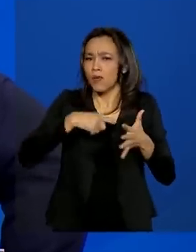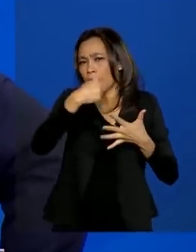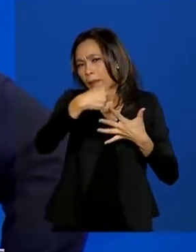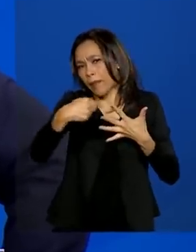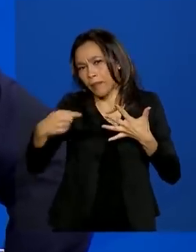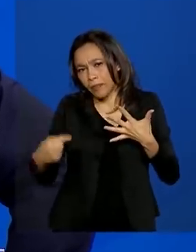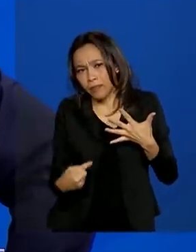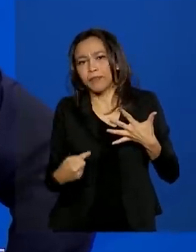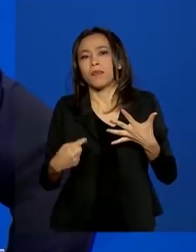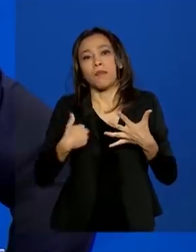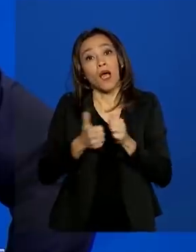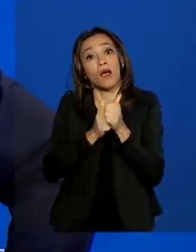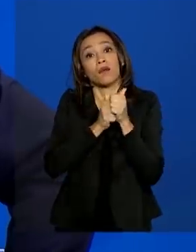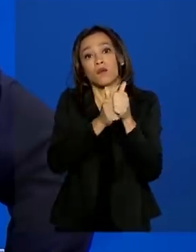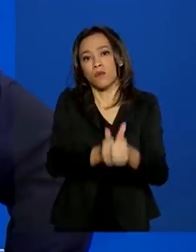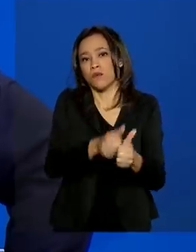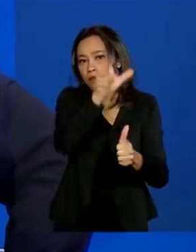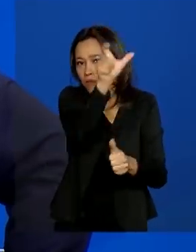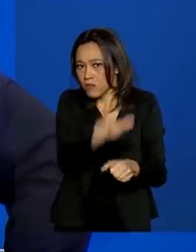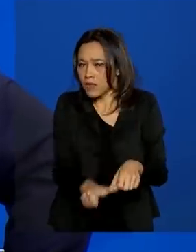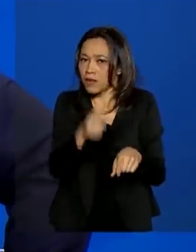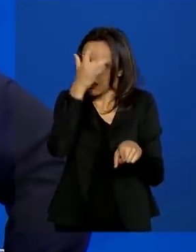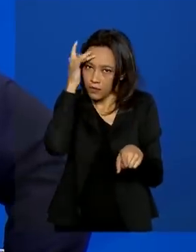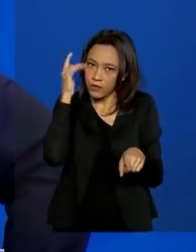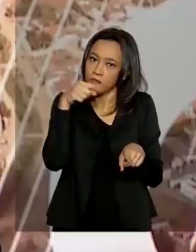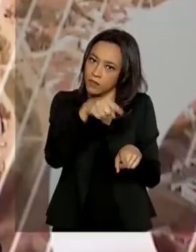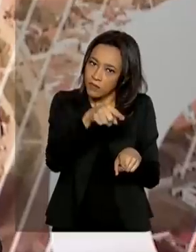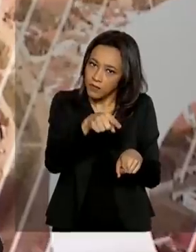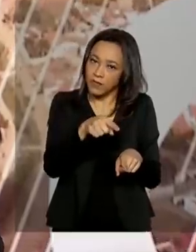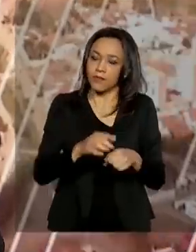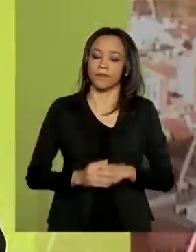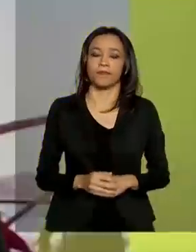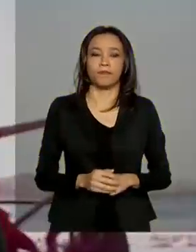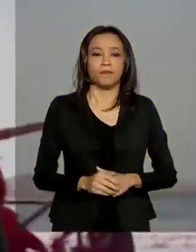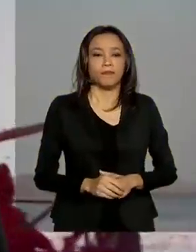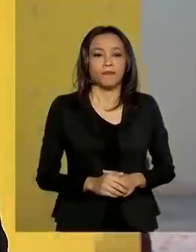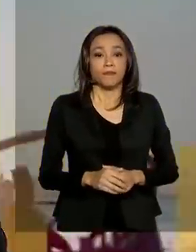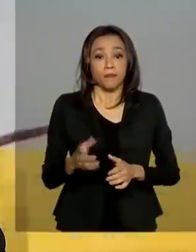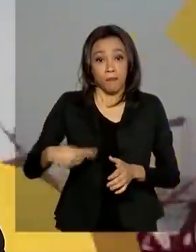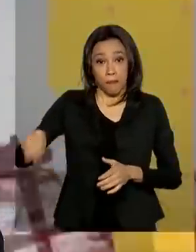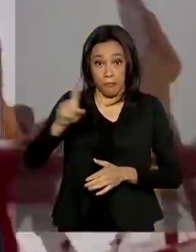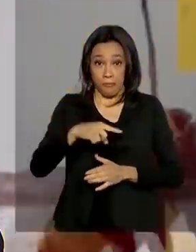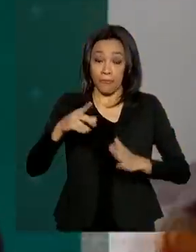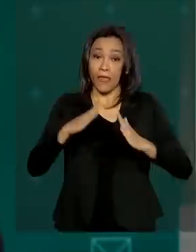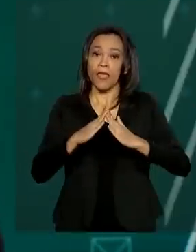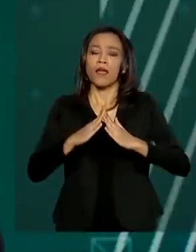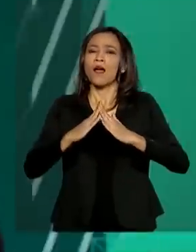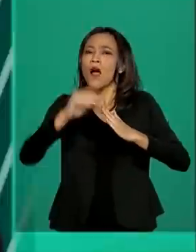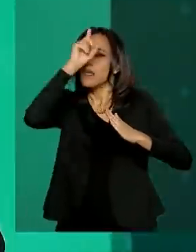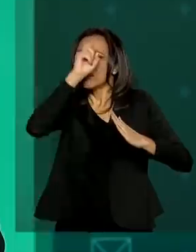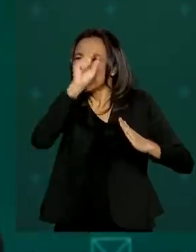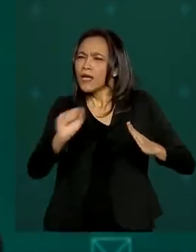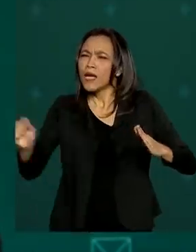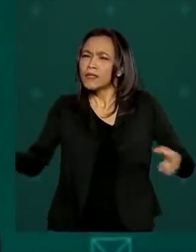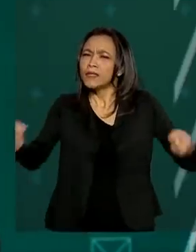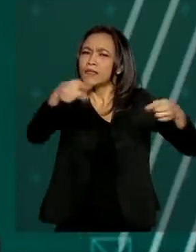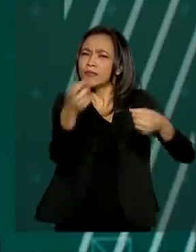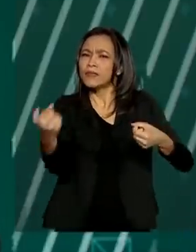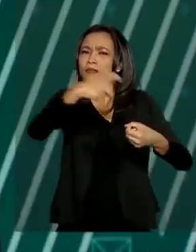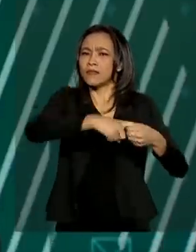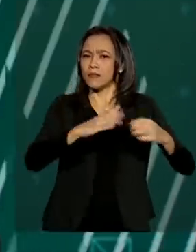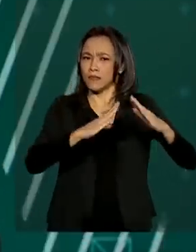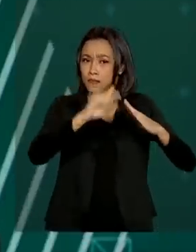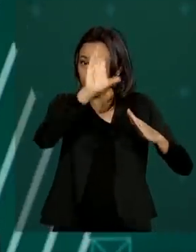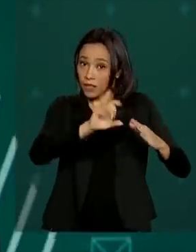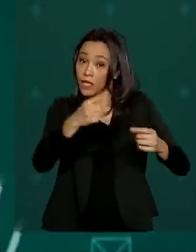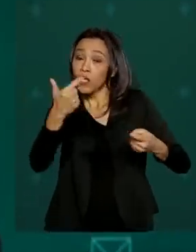extras para fazer o acompanhamento nesses testes clínicos. Santas Casas e Hospitais Filantrópicos vão contar com